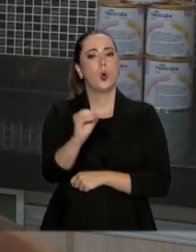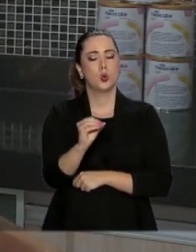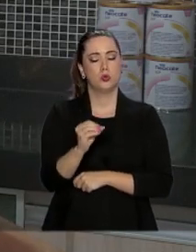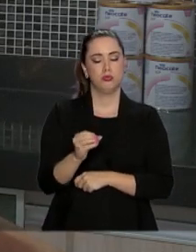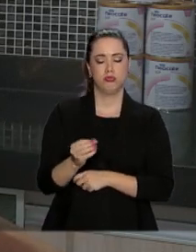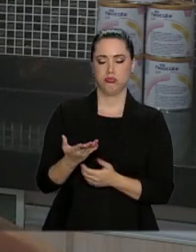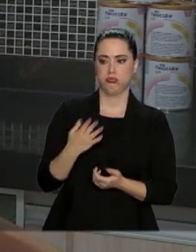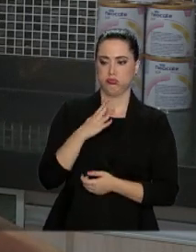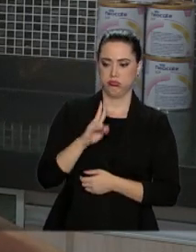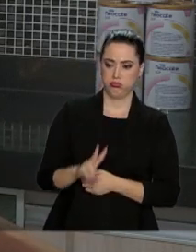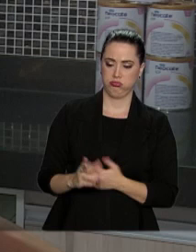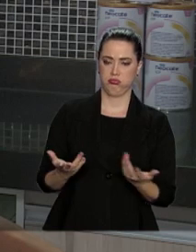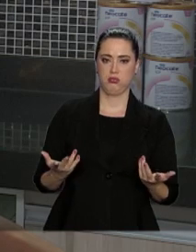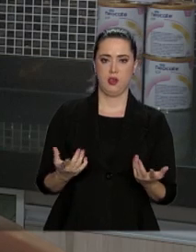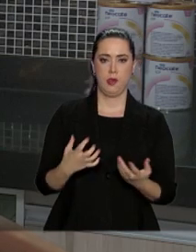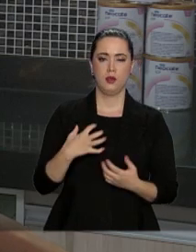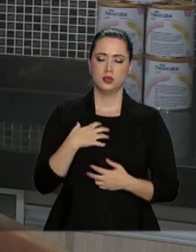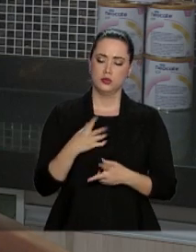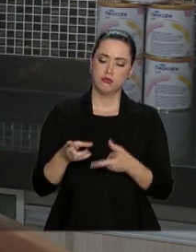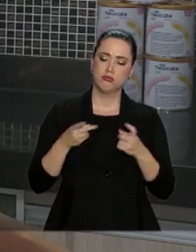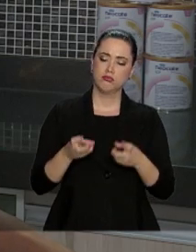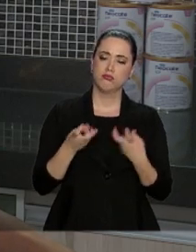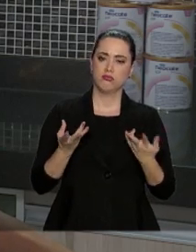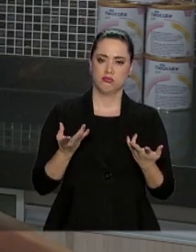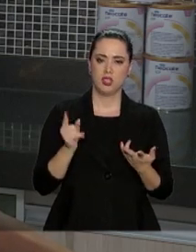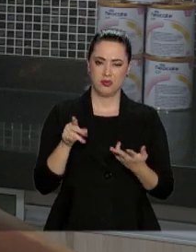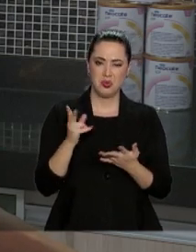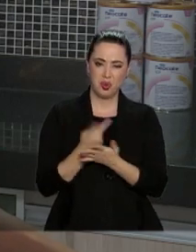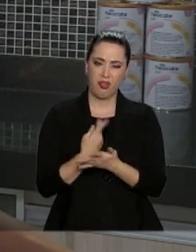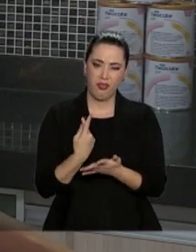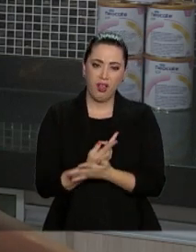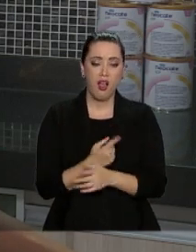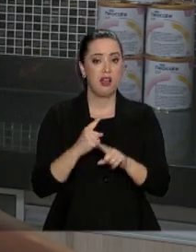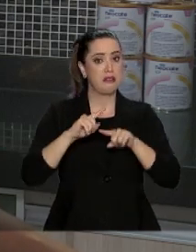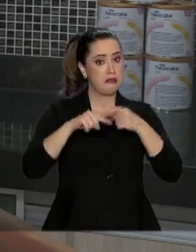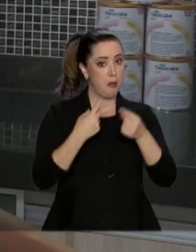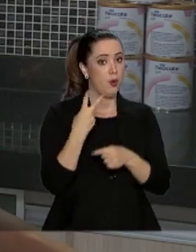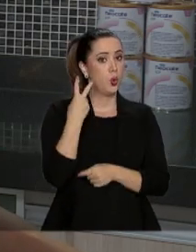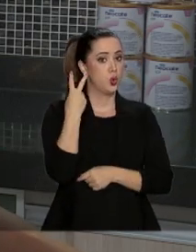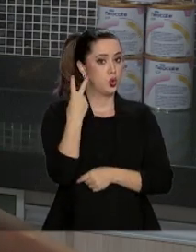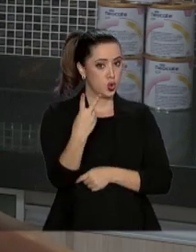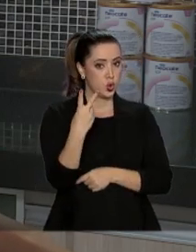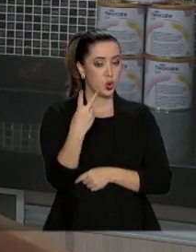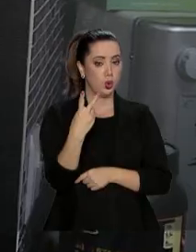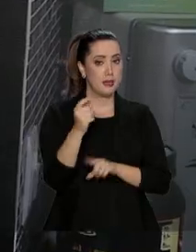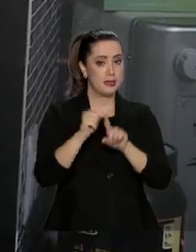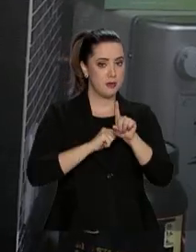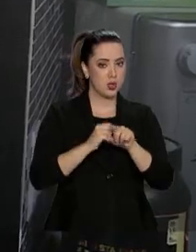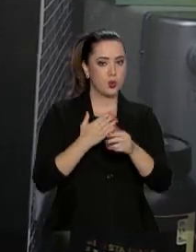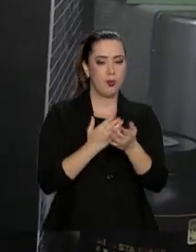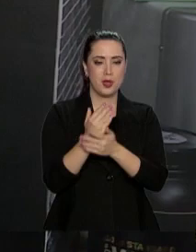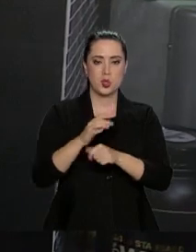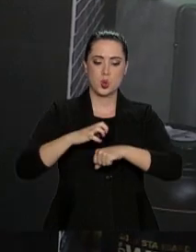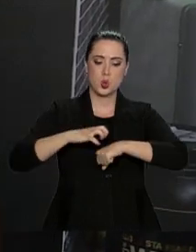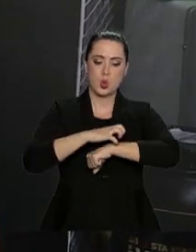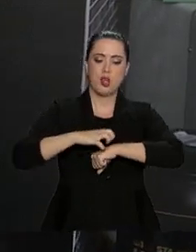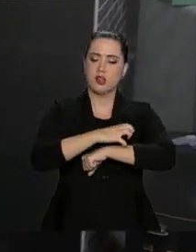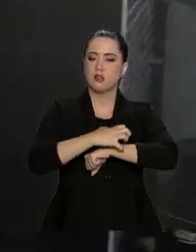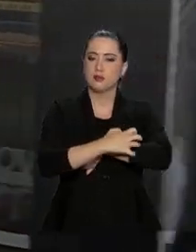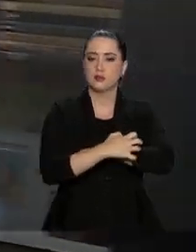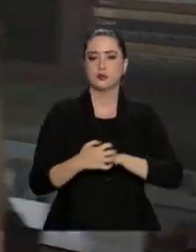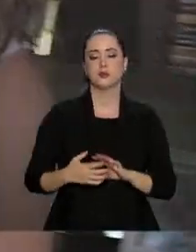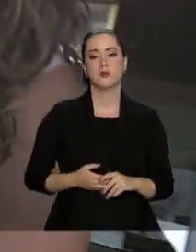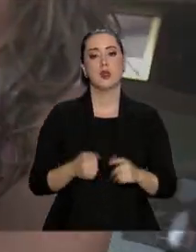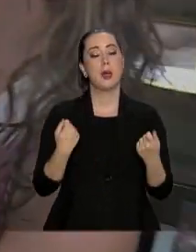E esses foram os primeiros sintomas que a gente teve. Depois de uns dois meses, ela começou a ter dermatite. O segundo desafio foi